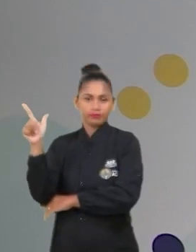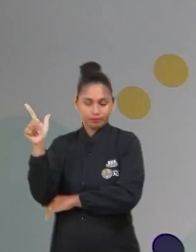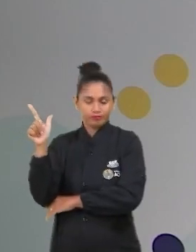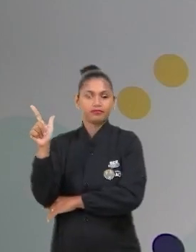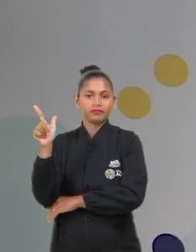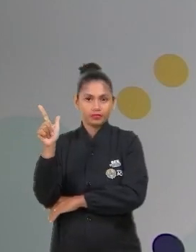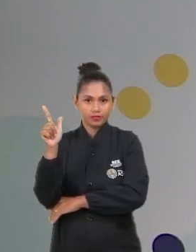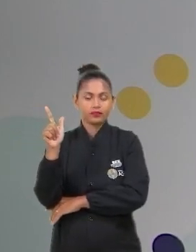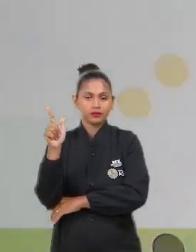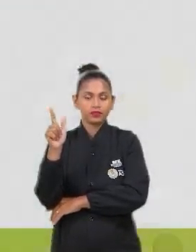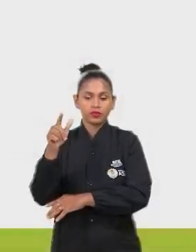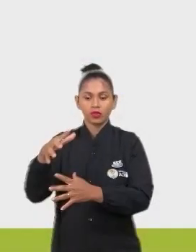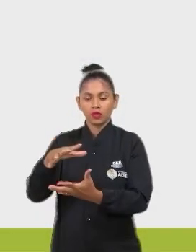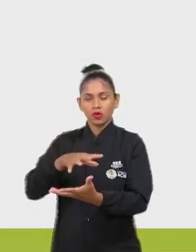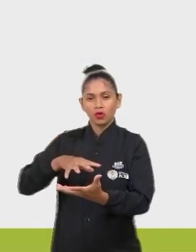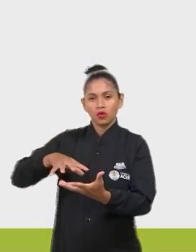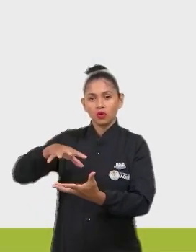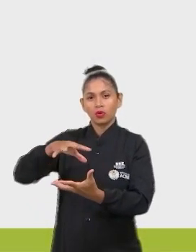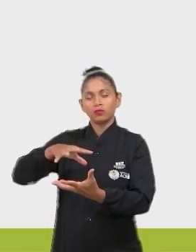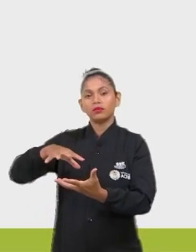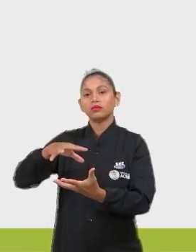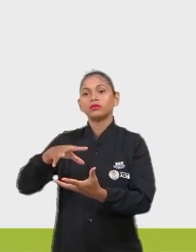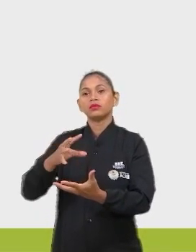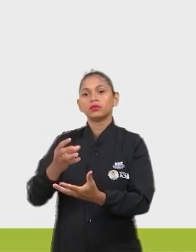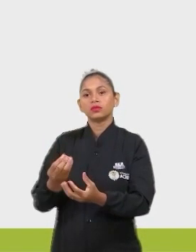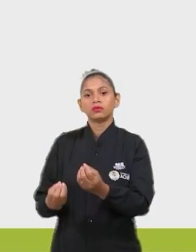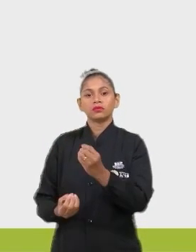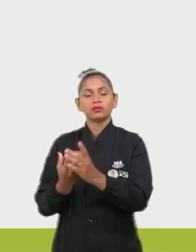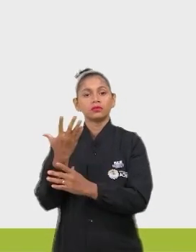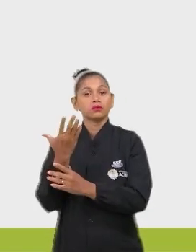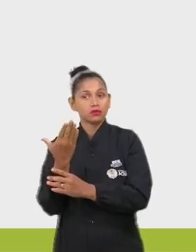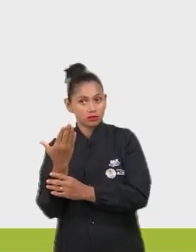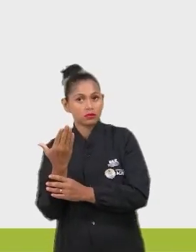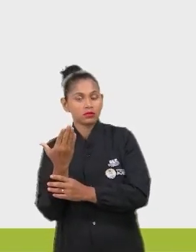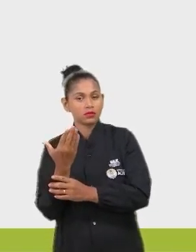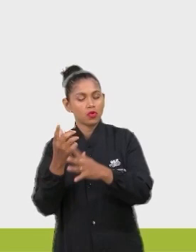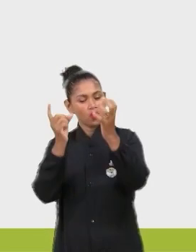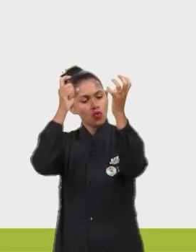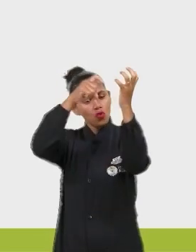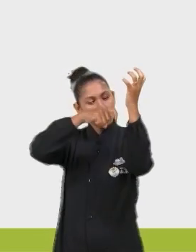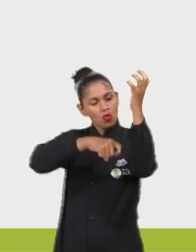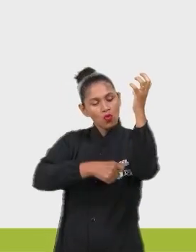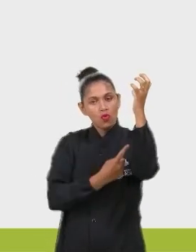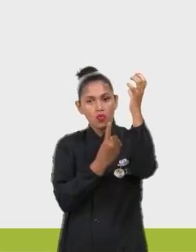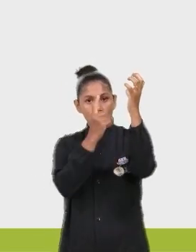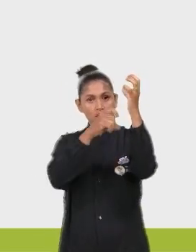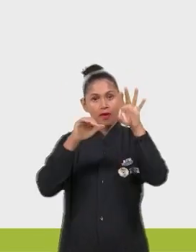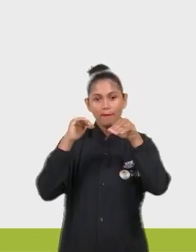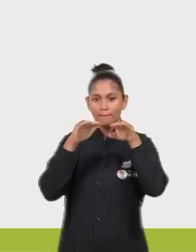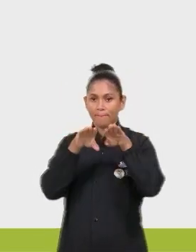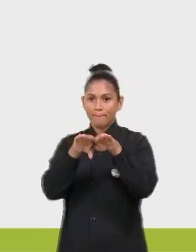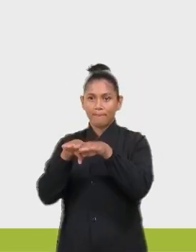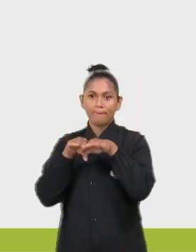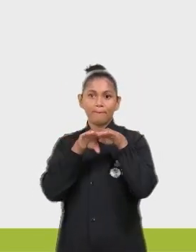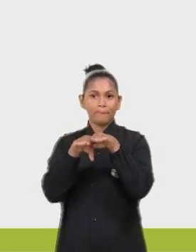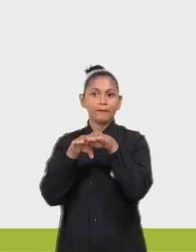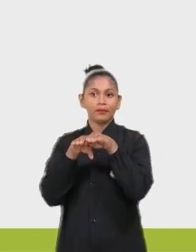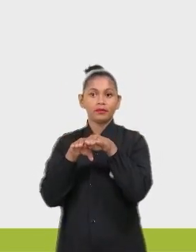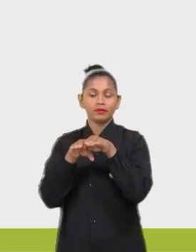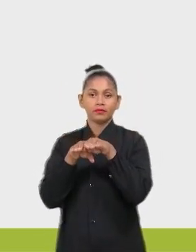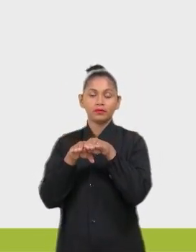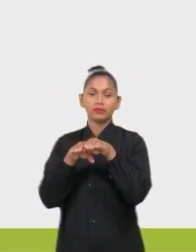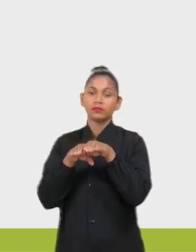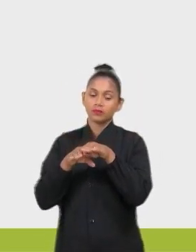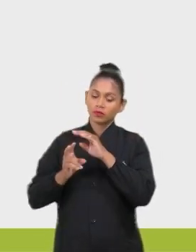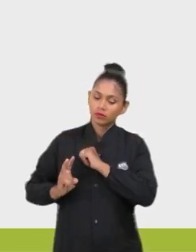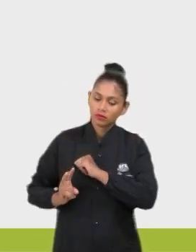biodiversidade, as teias tornam-se mais complexas e a taxa fotossintética e respiratória se iguala. Seguida